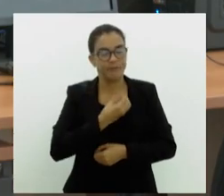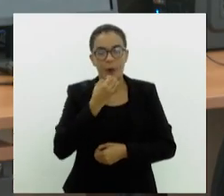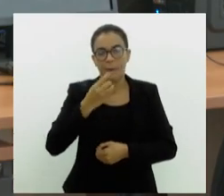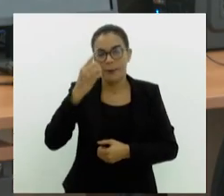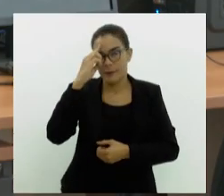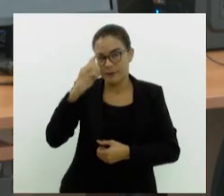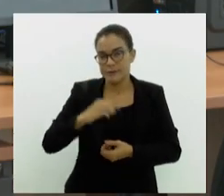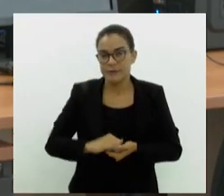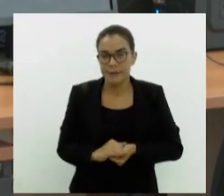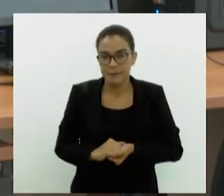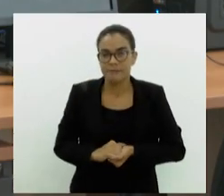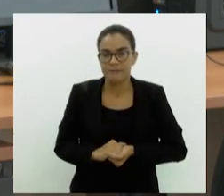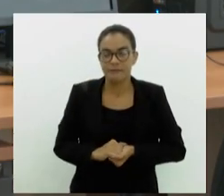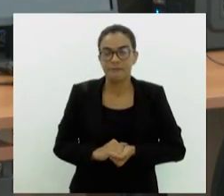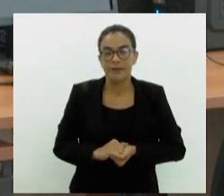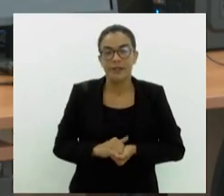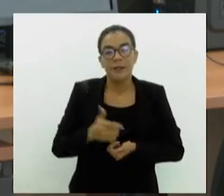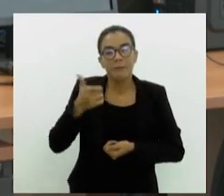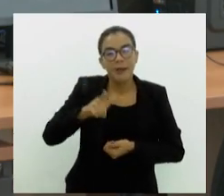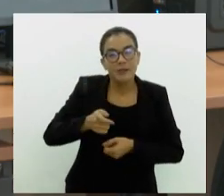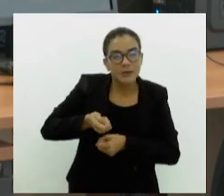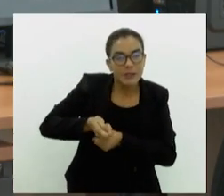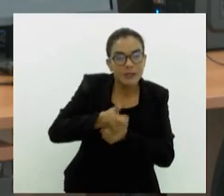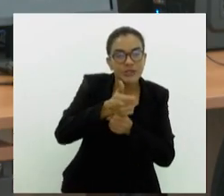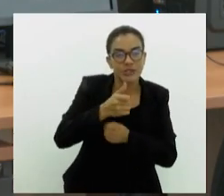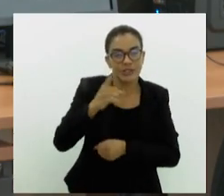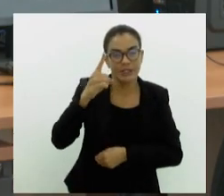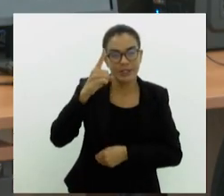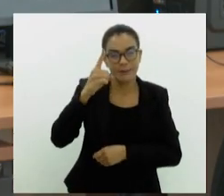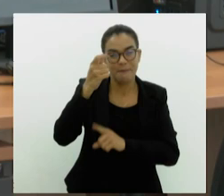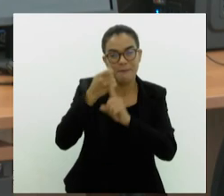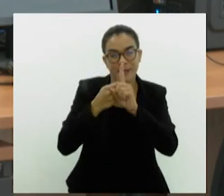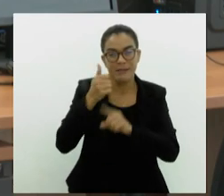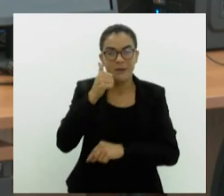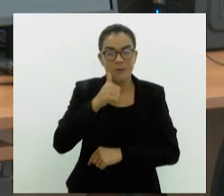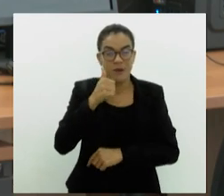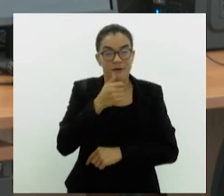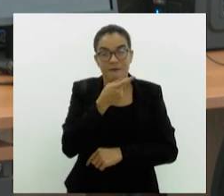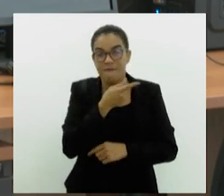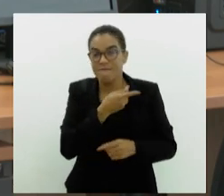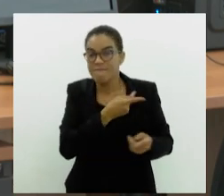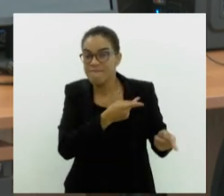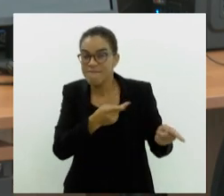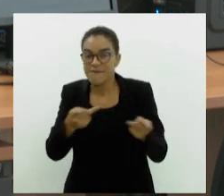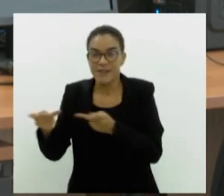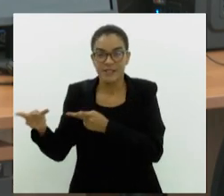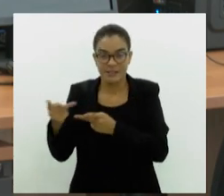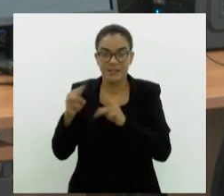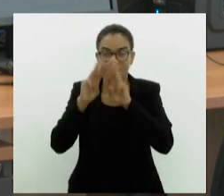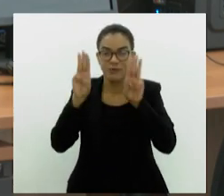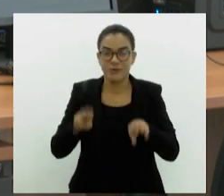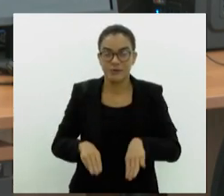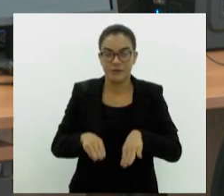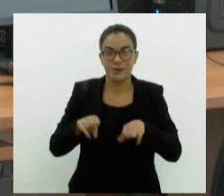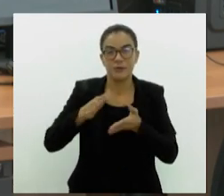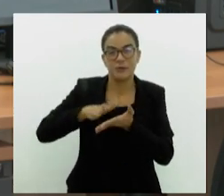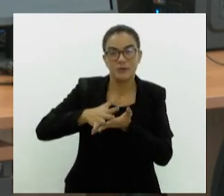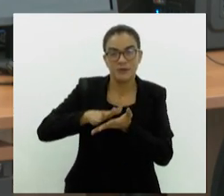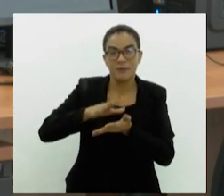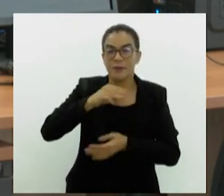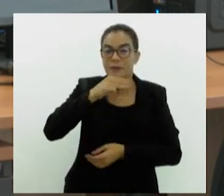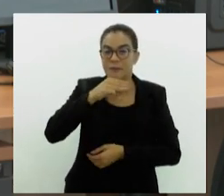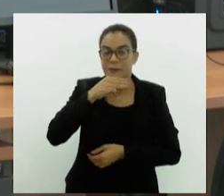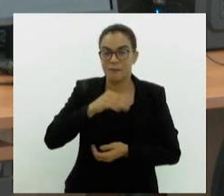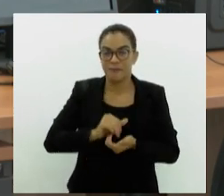você. E mais uma dica para o Mês da Mulher. Uma visita ao Museu do Samba, ali na Mangueira, na Zona Norte do Rio. A